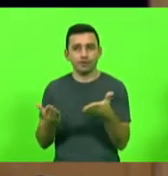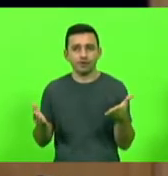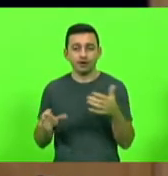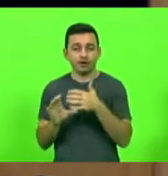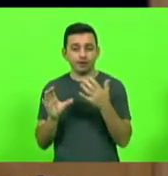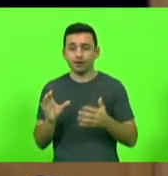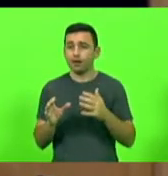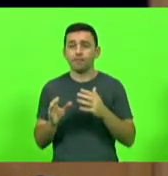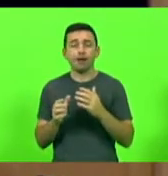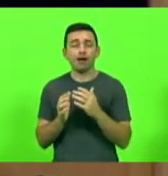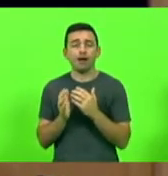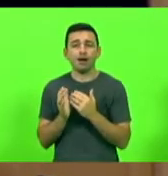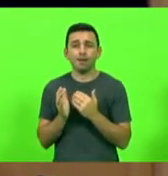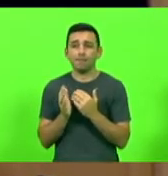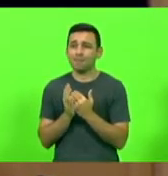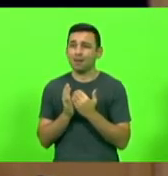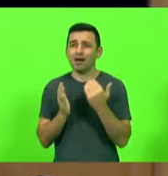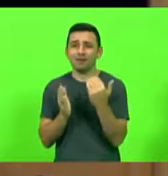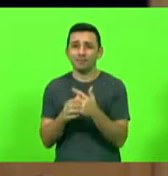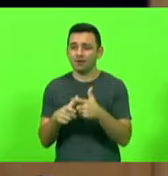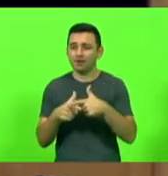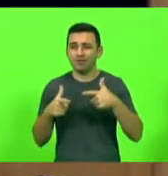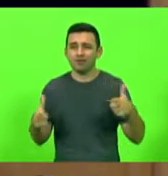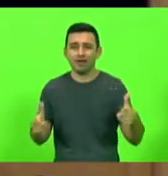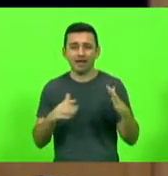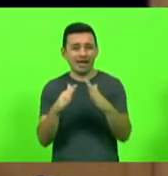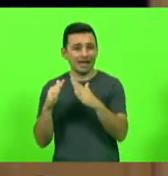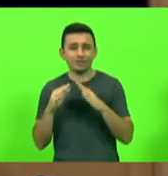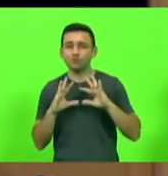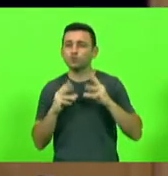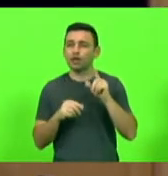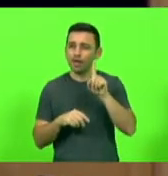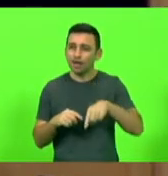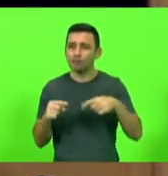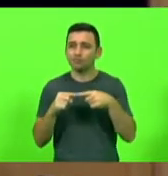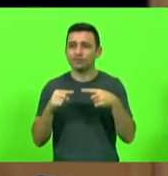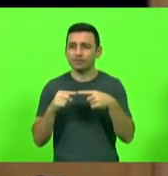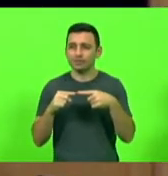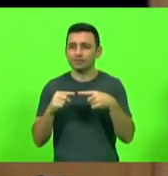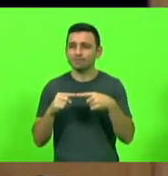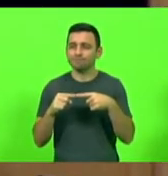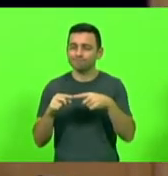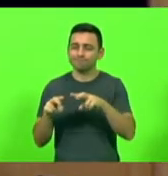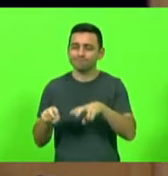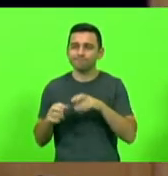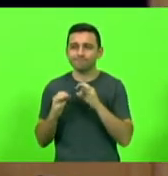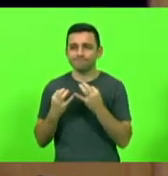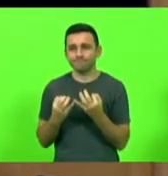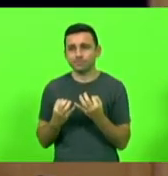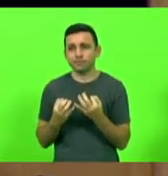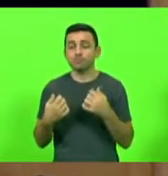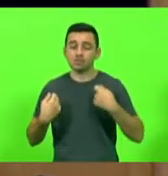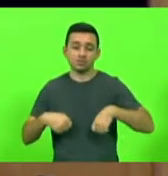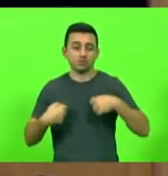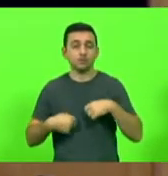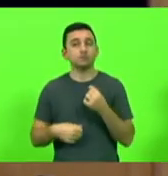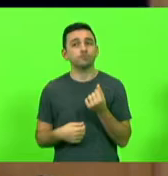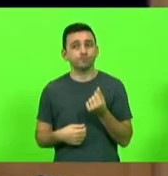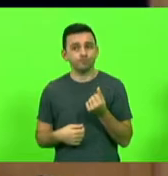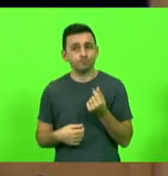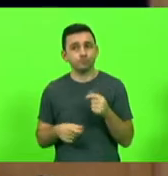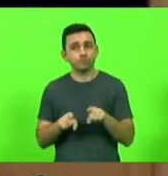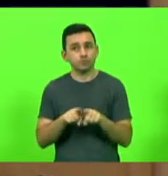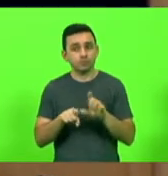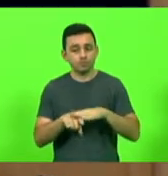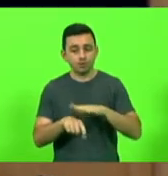grande maioria das propriedades em Santa Catarina. É preciso mais recursos e ações que possam, de